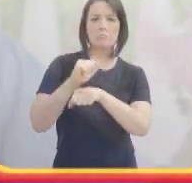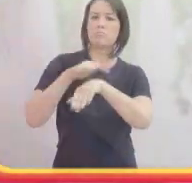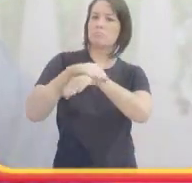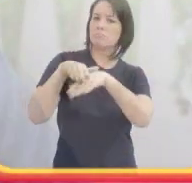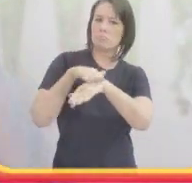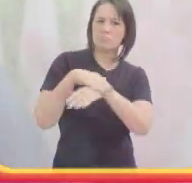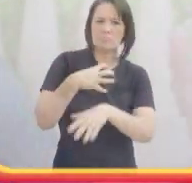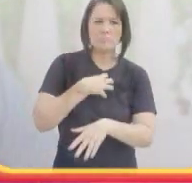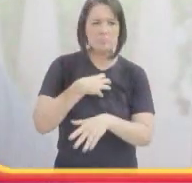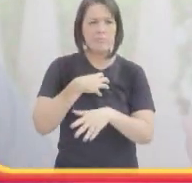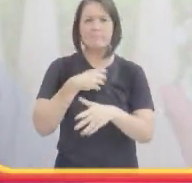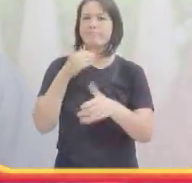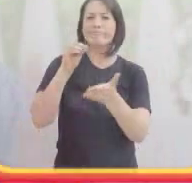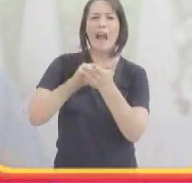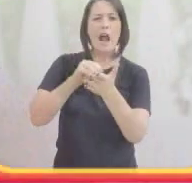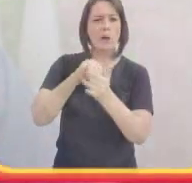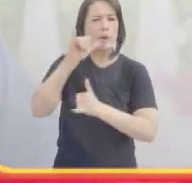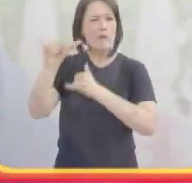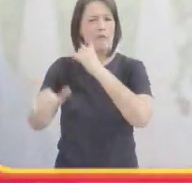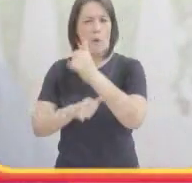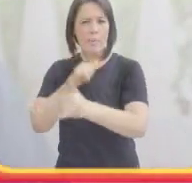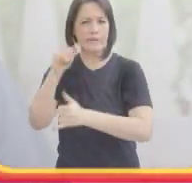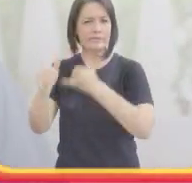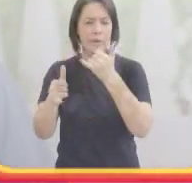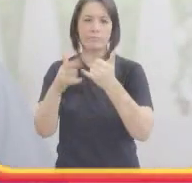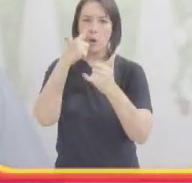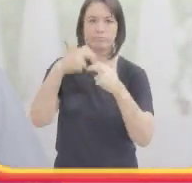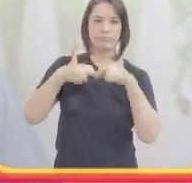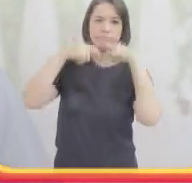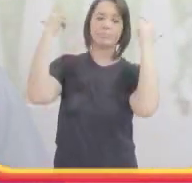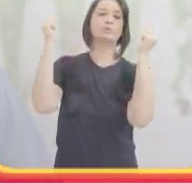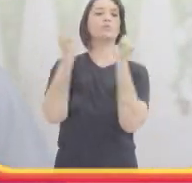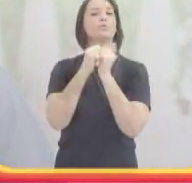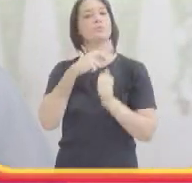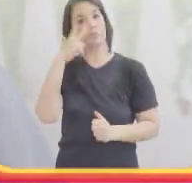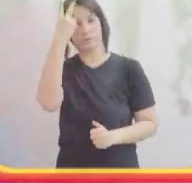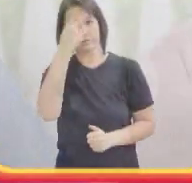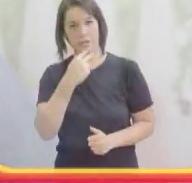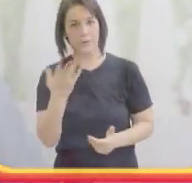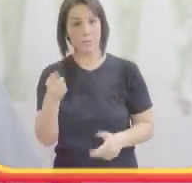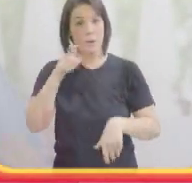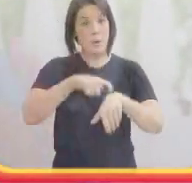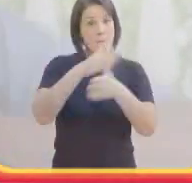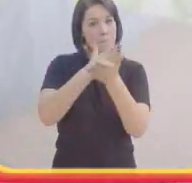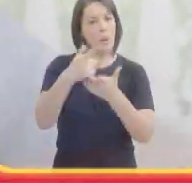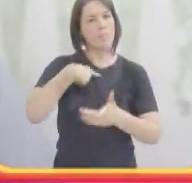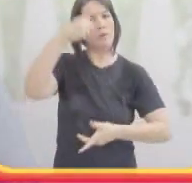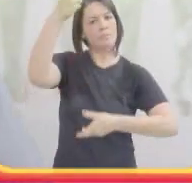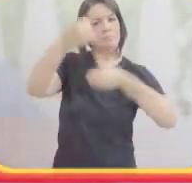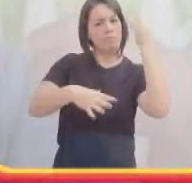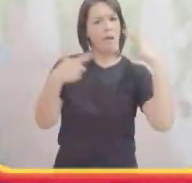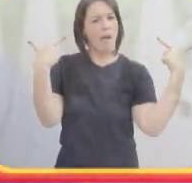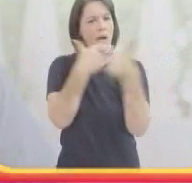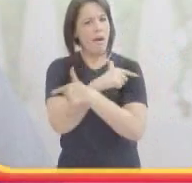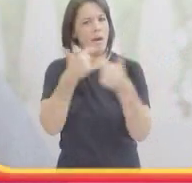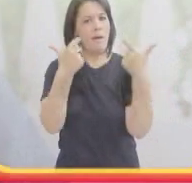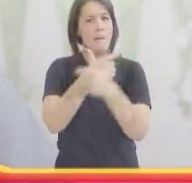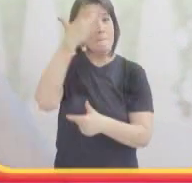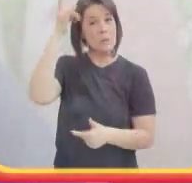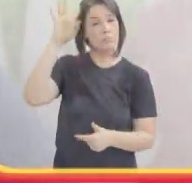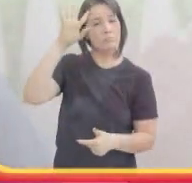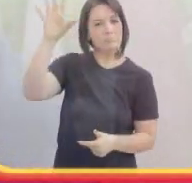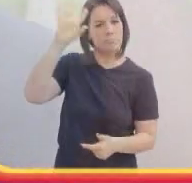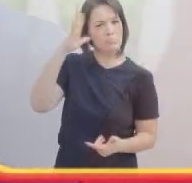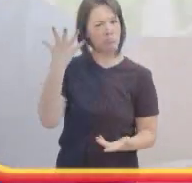pessoas que me pagam na rua, eu tô querendo dizer que como que as pessoas são mais informadas, e cometem as gafes com o cego. E a partir do momento que eu falo, as pessoas